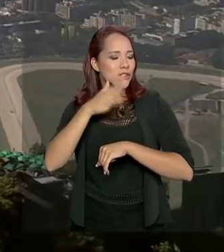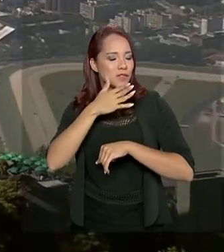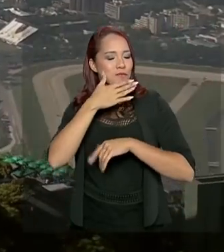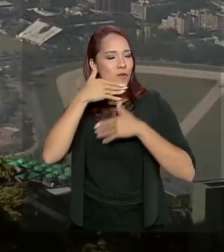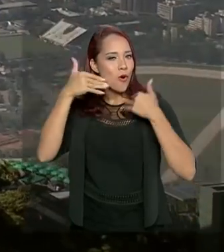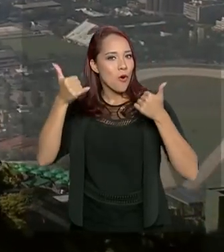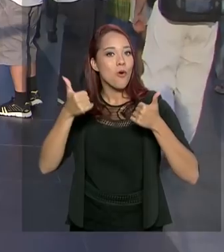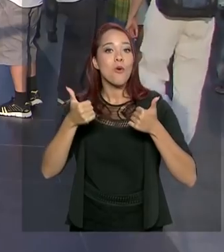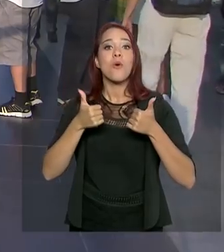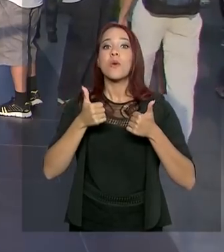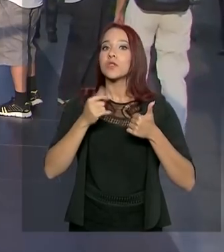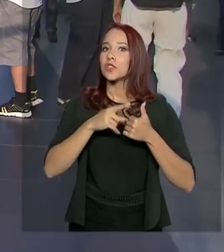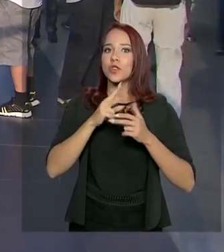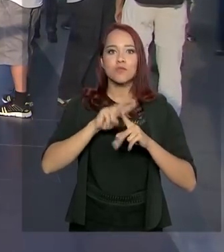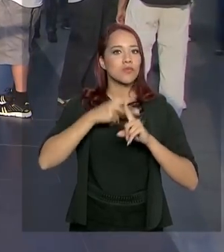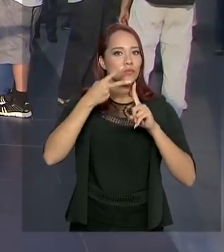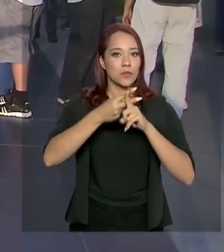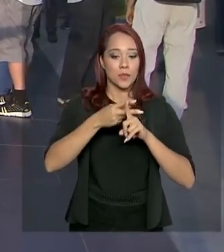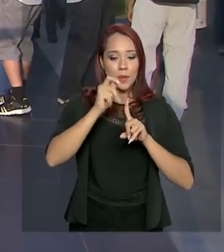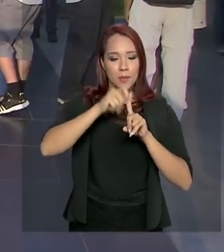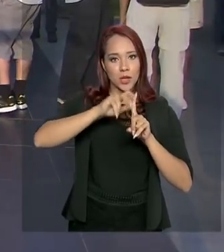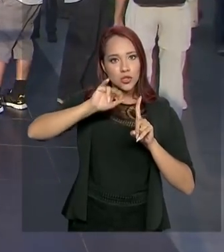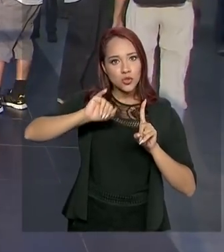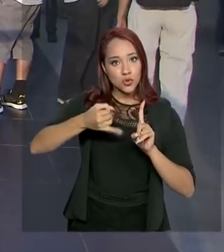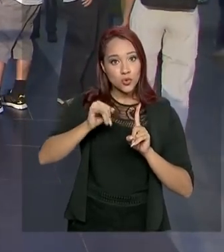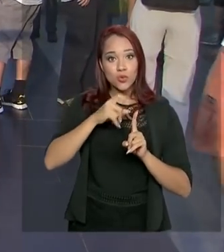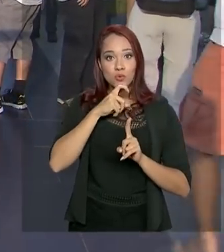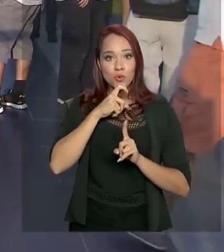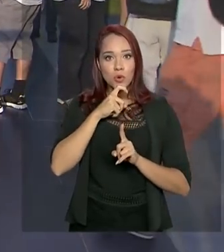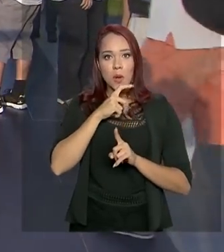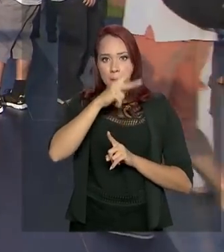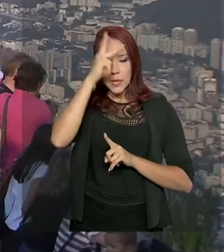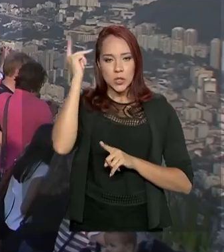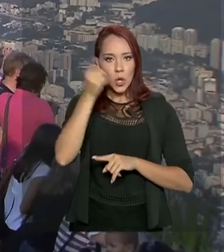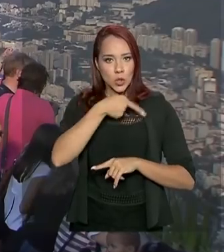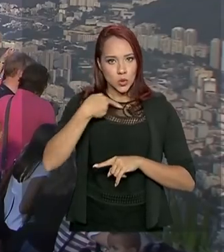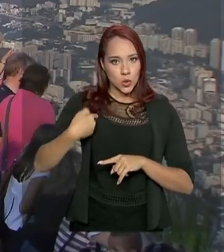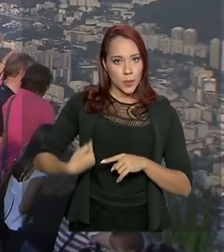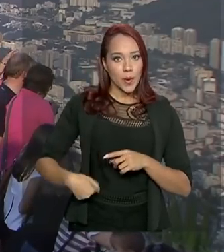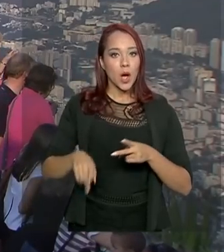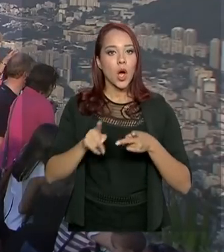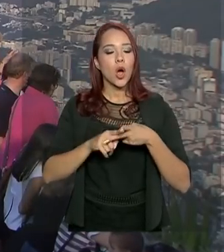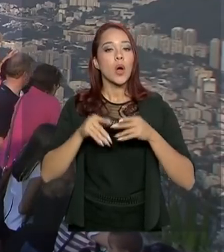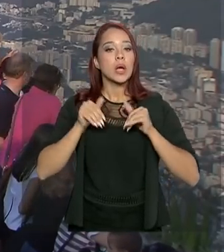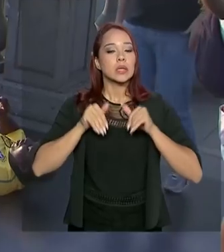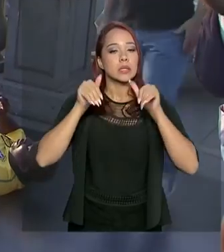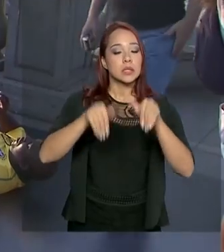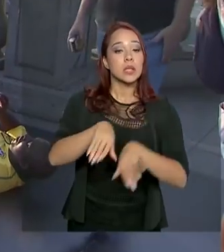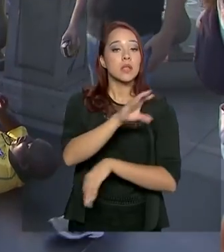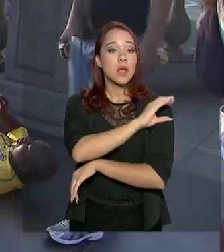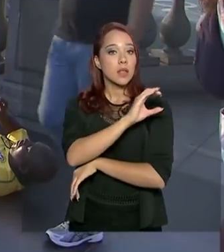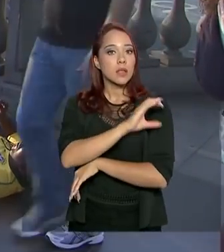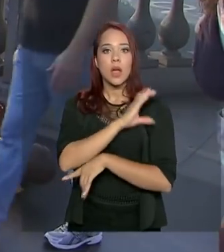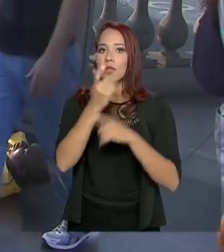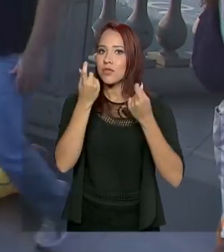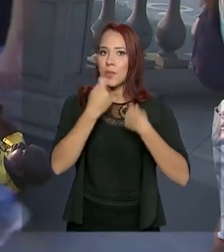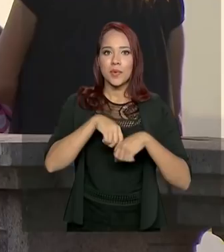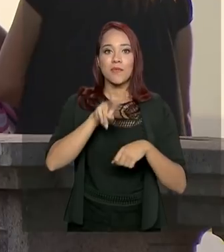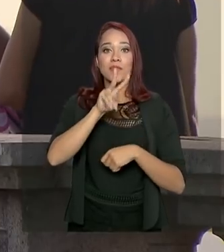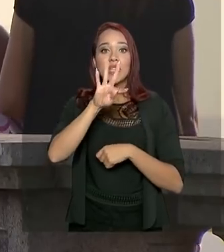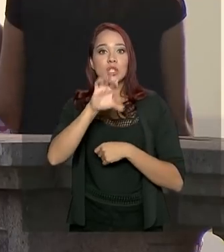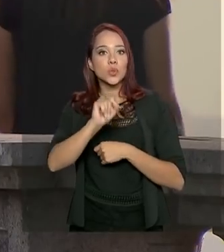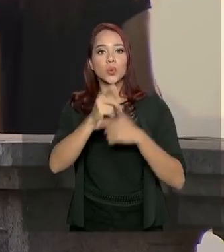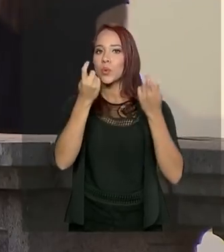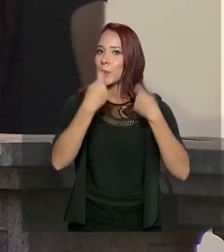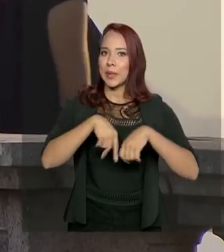multiplicaram. Desde junho, turistas do Japão, Estados Unidos, Austrália e Canadá não precisam tirar visto